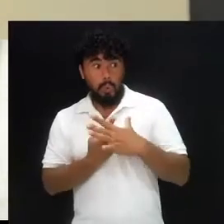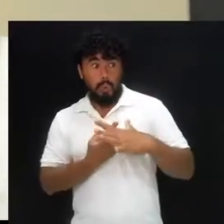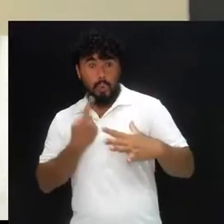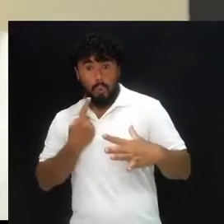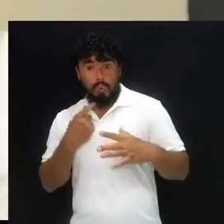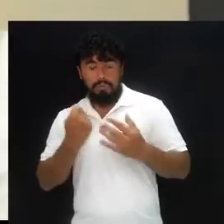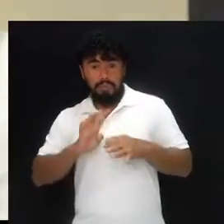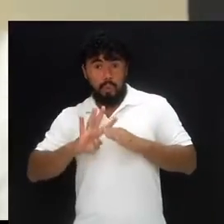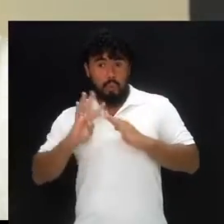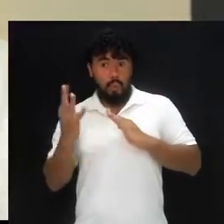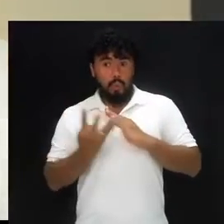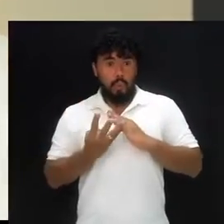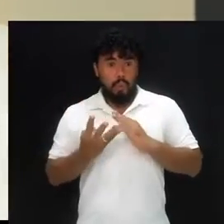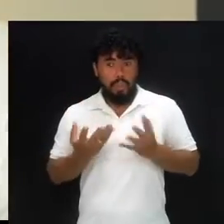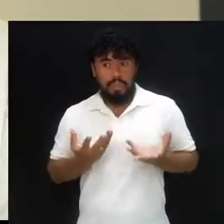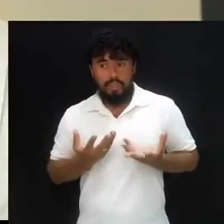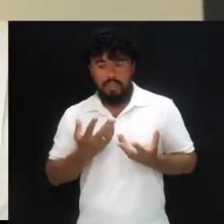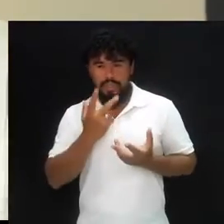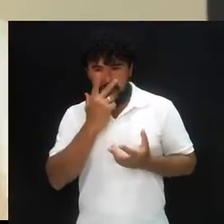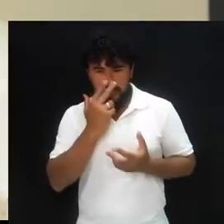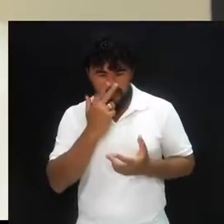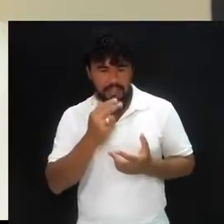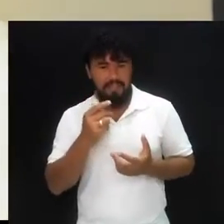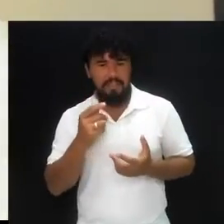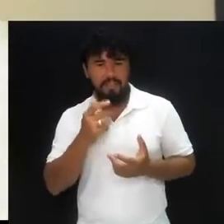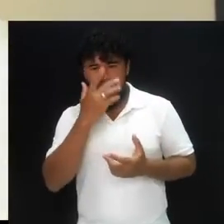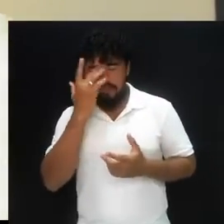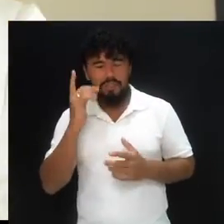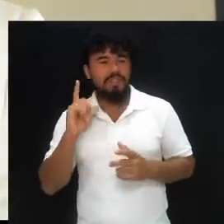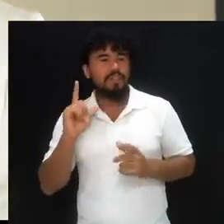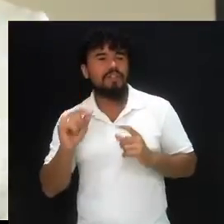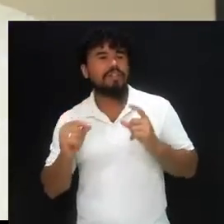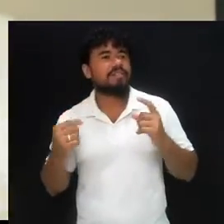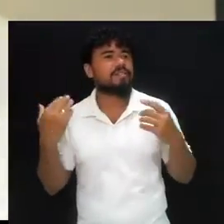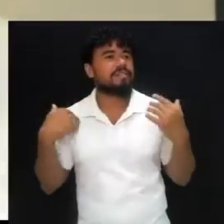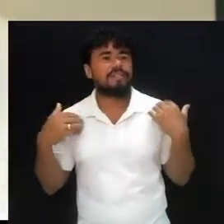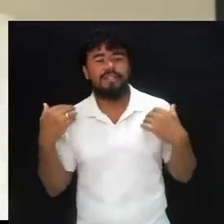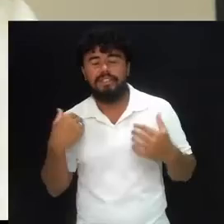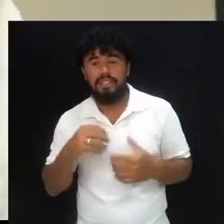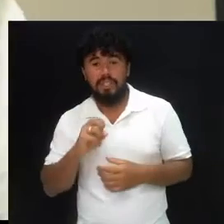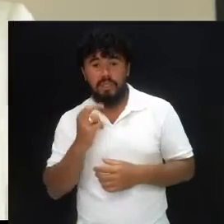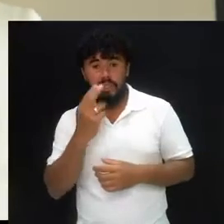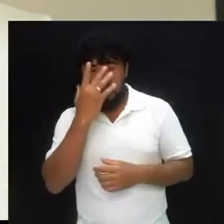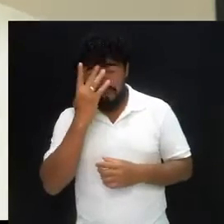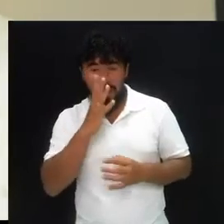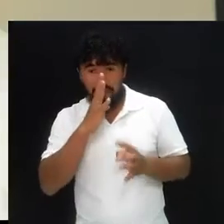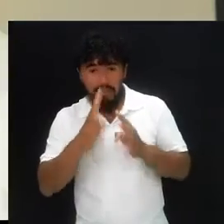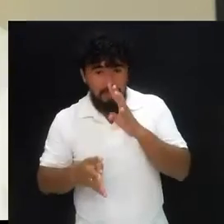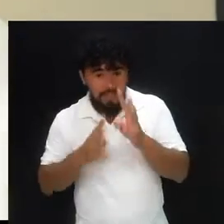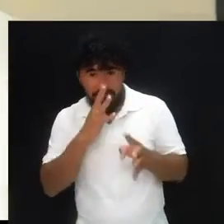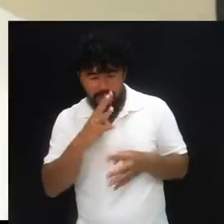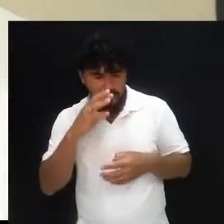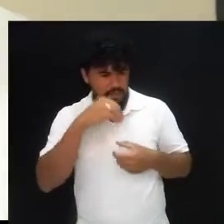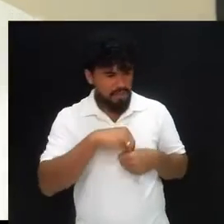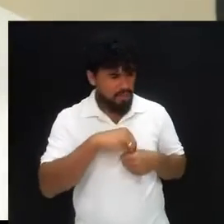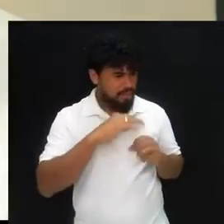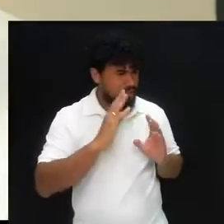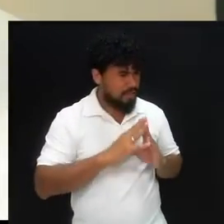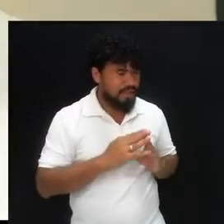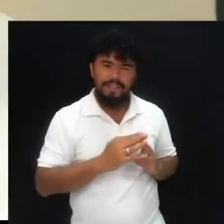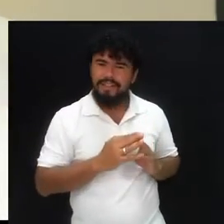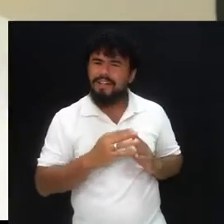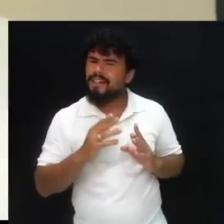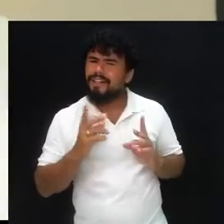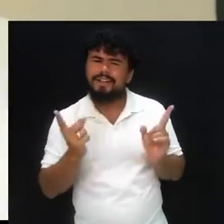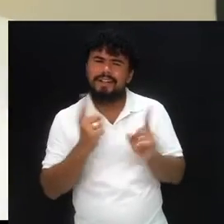total, e aí criticam as pessoas que saem, que vão esparecer. E aqueles que saem ficam criticando os que ficam o tempo todo dentro